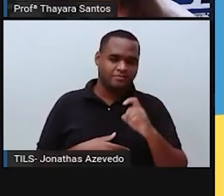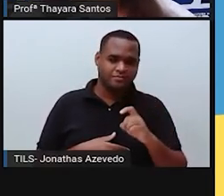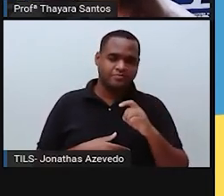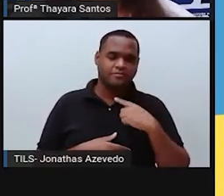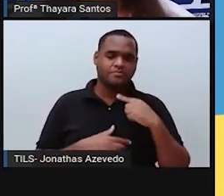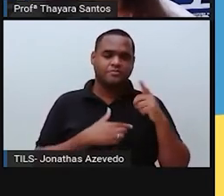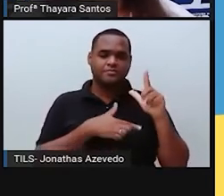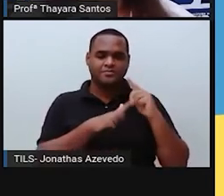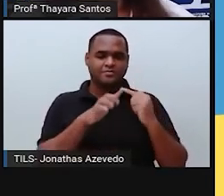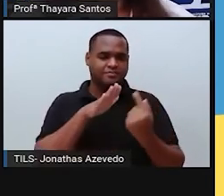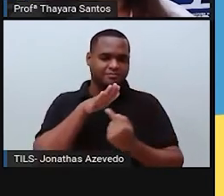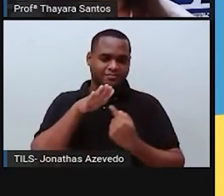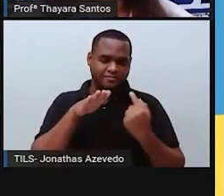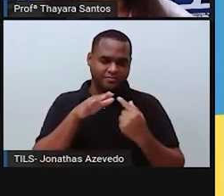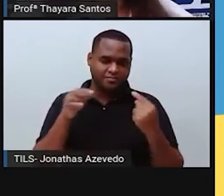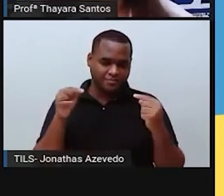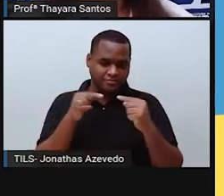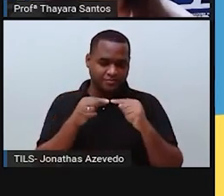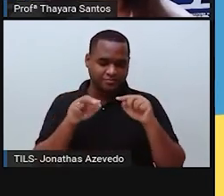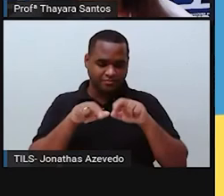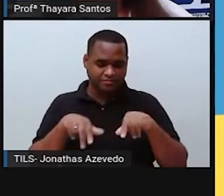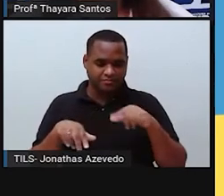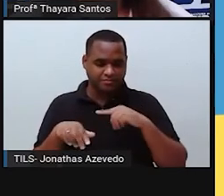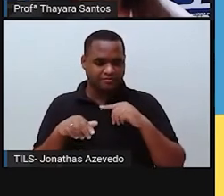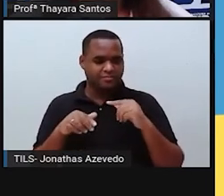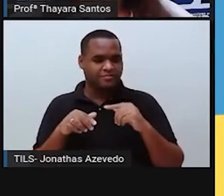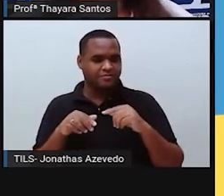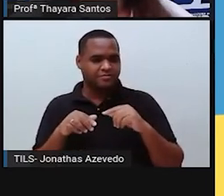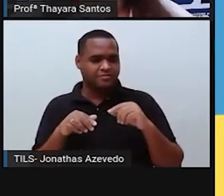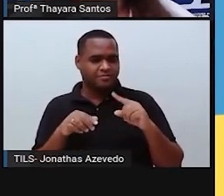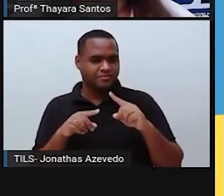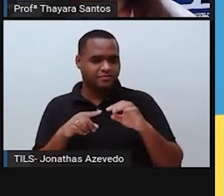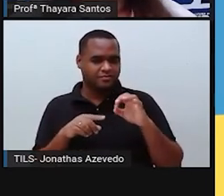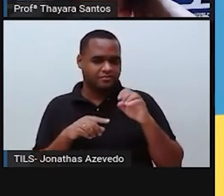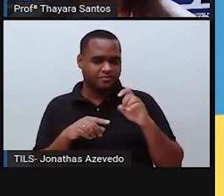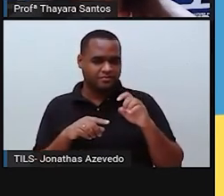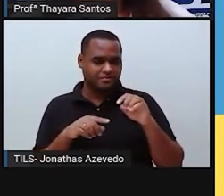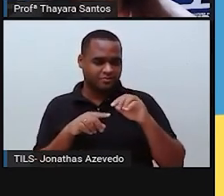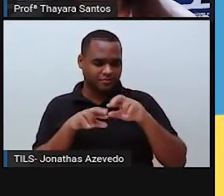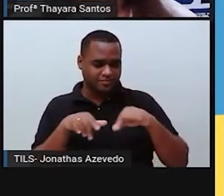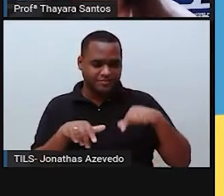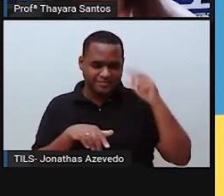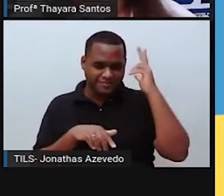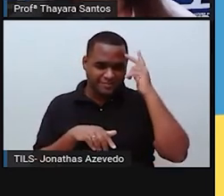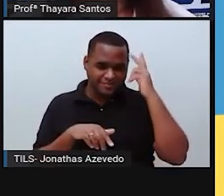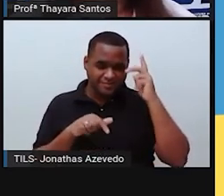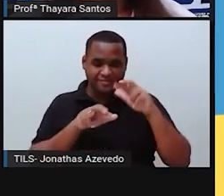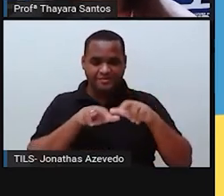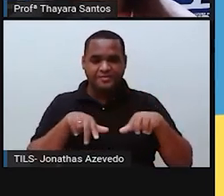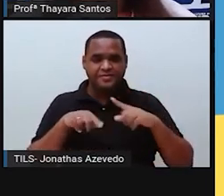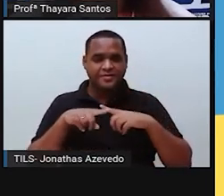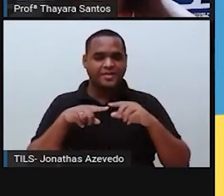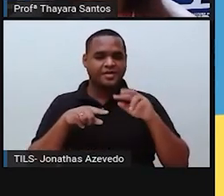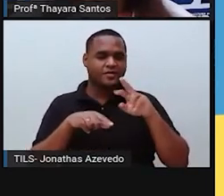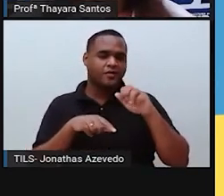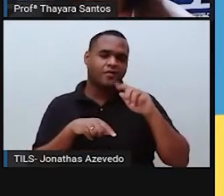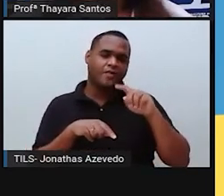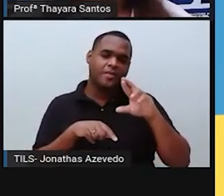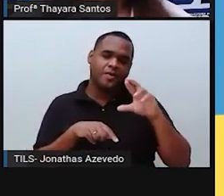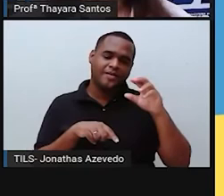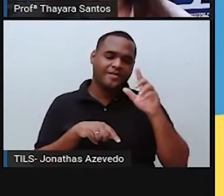outro aí, 1% que falta, são os outros gases. Gás carbônico, gases nobres e também vapor d'água.